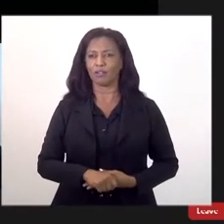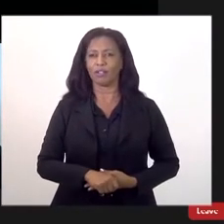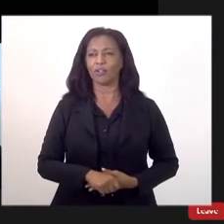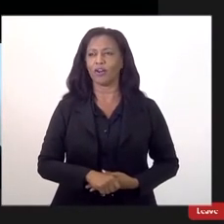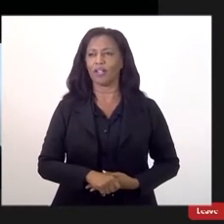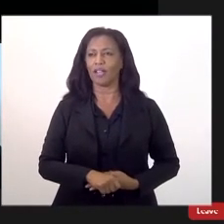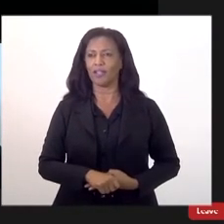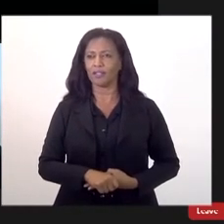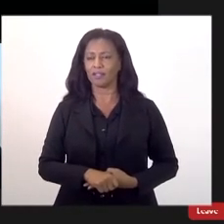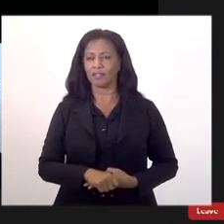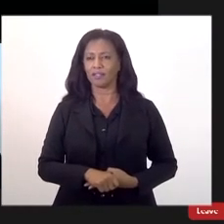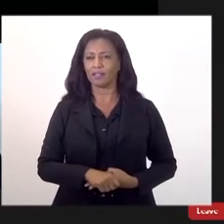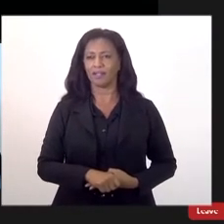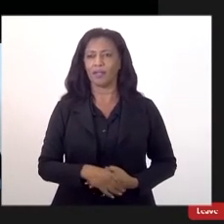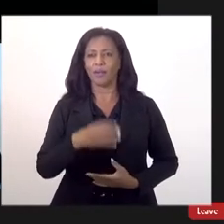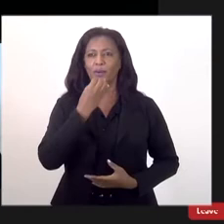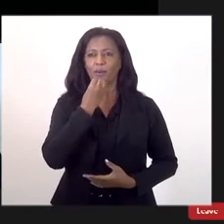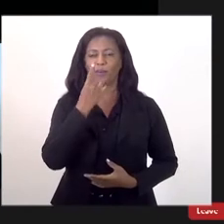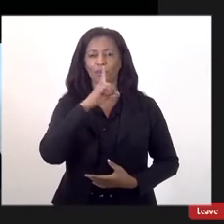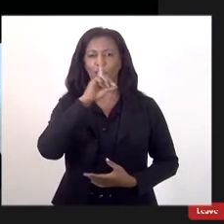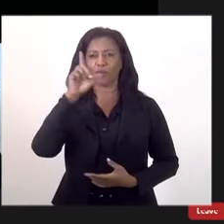Bom dia a todos.